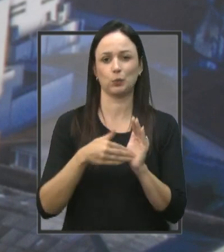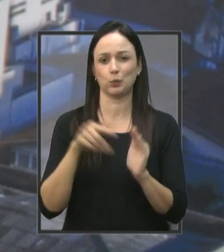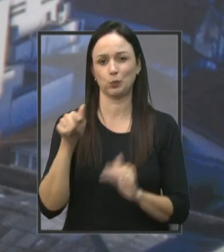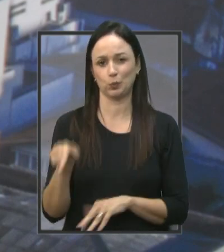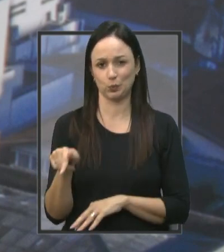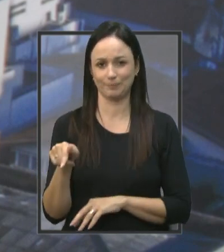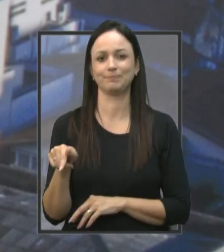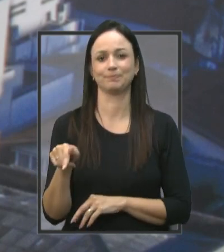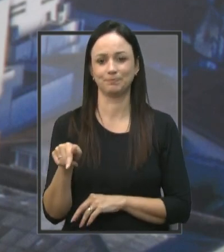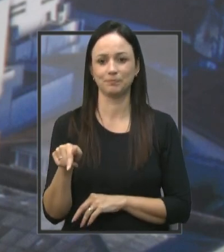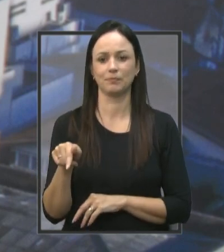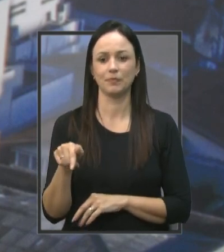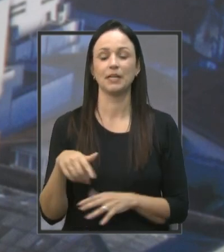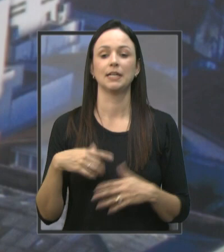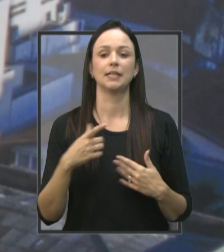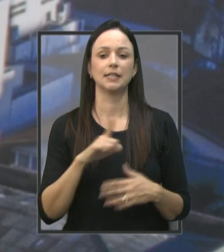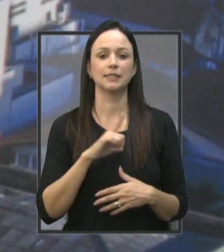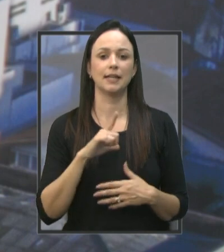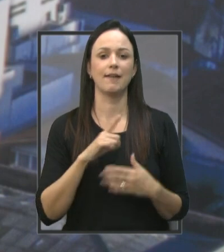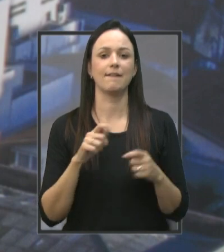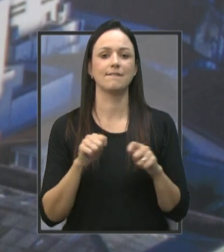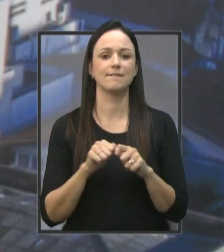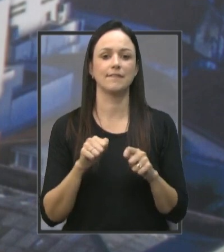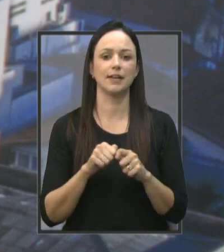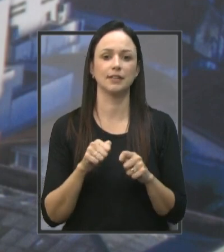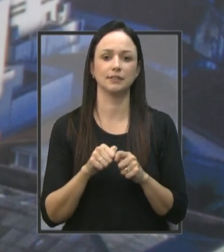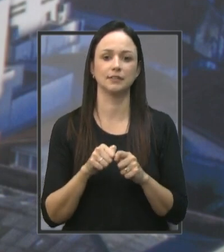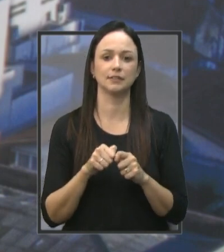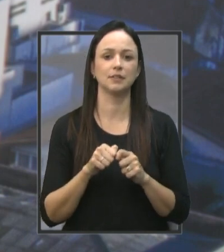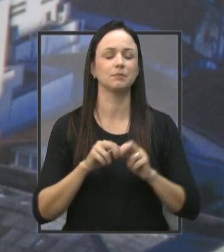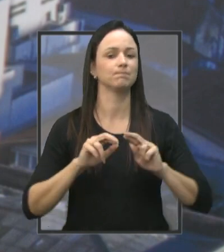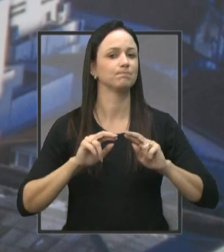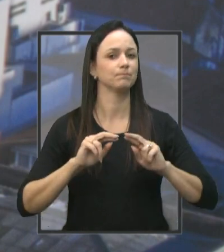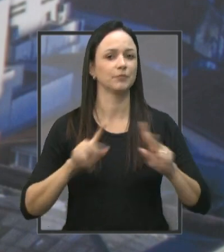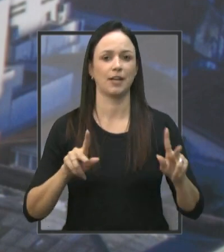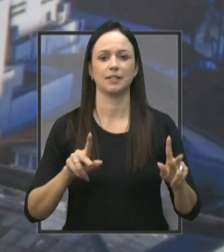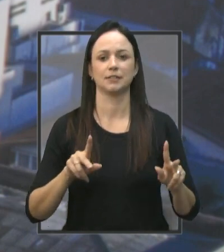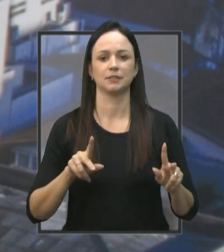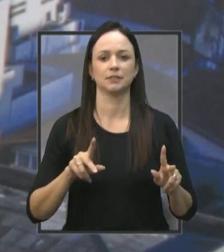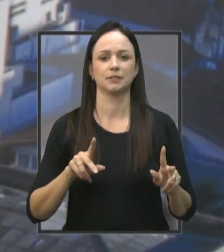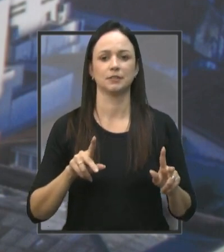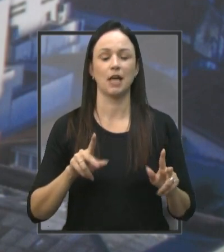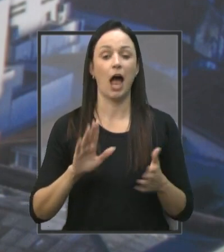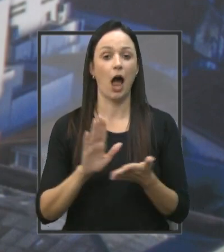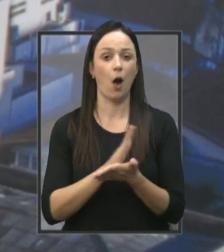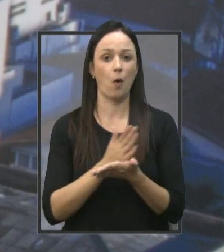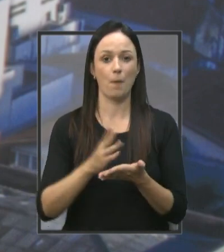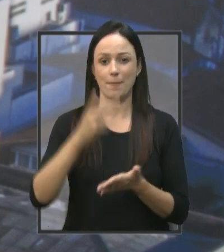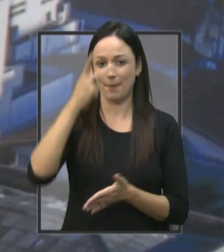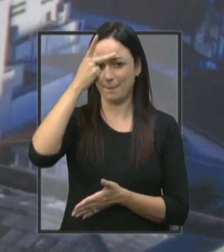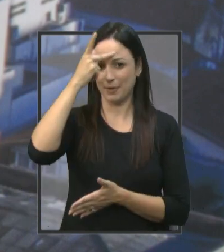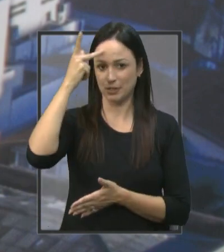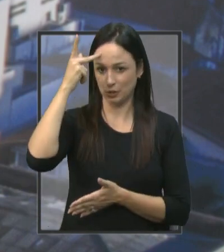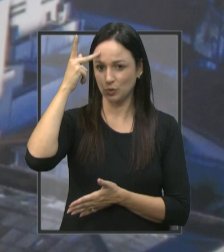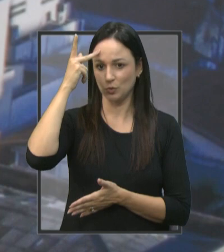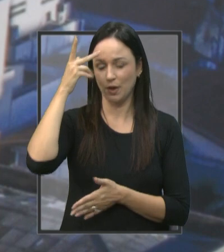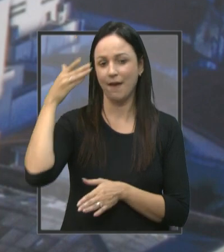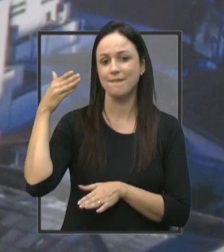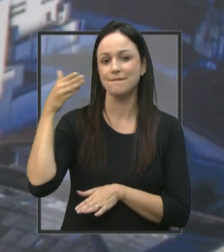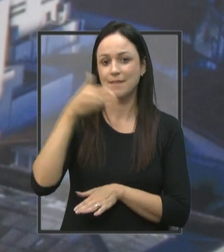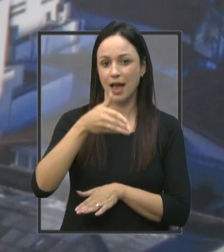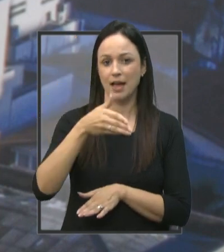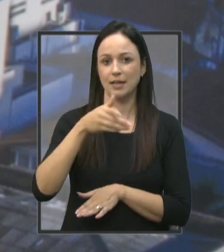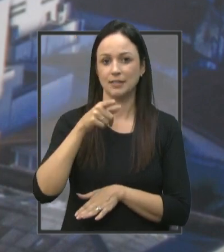E tem feito Assim A diferença Porque Algumas pessoas Que frequentam